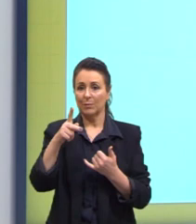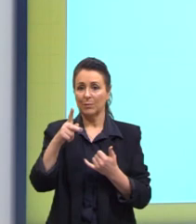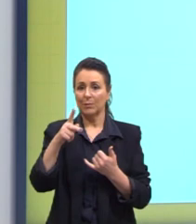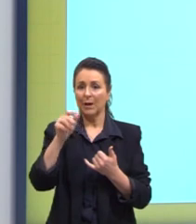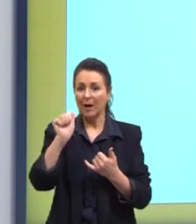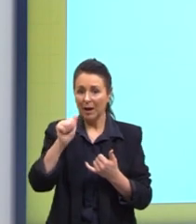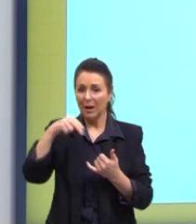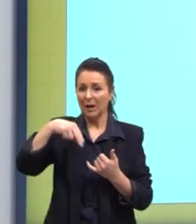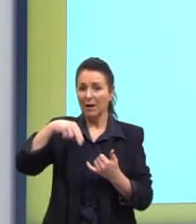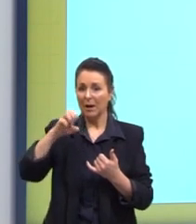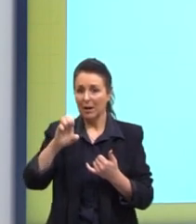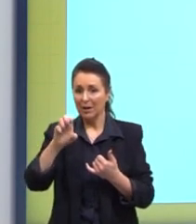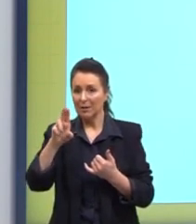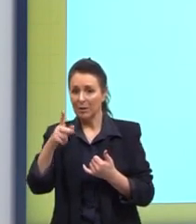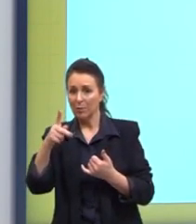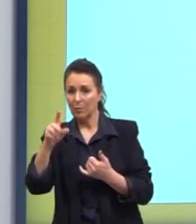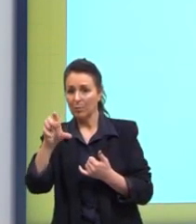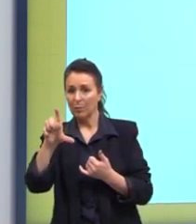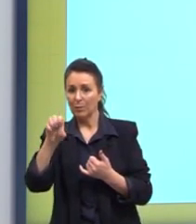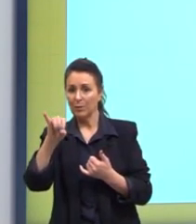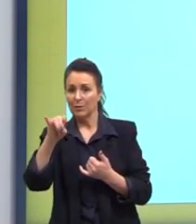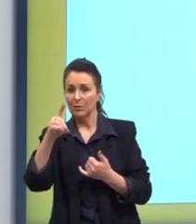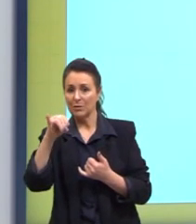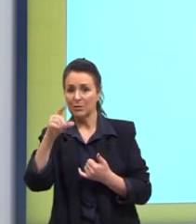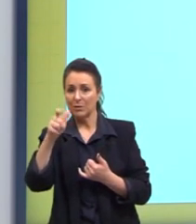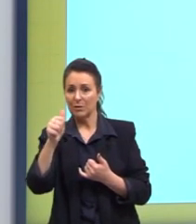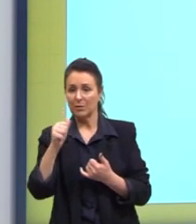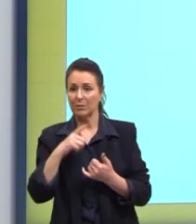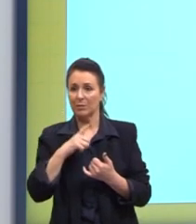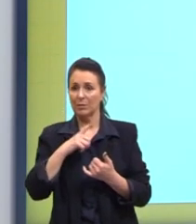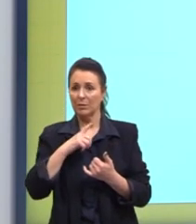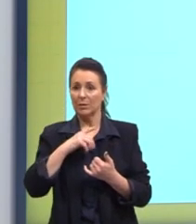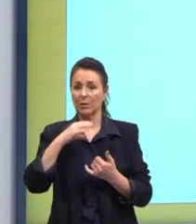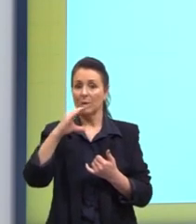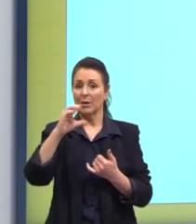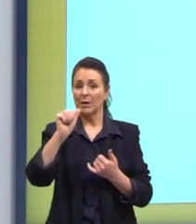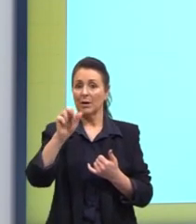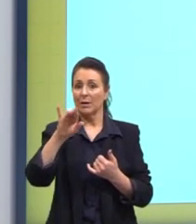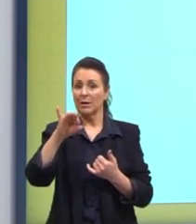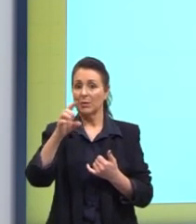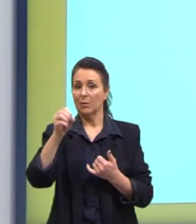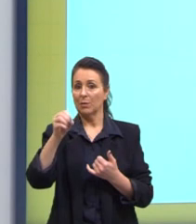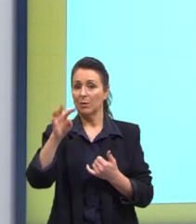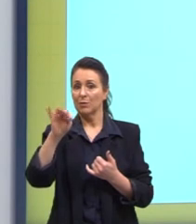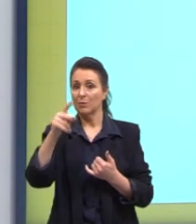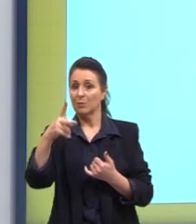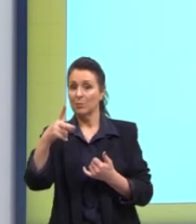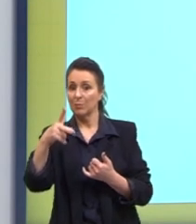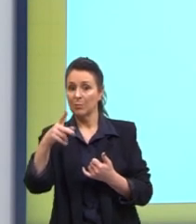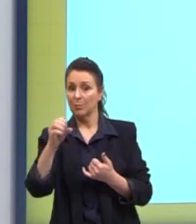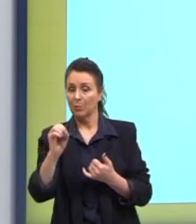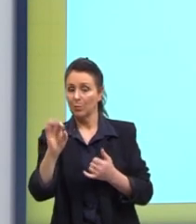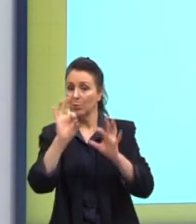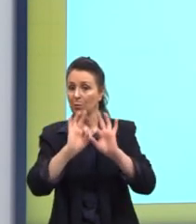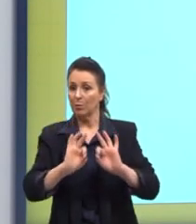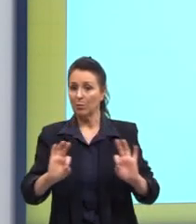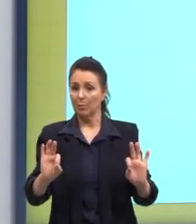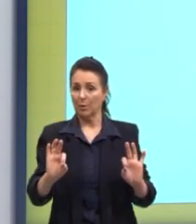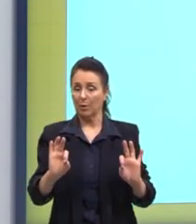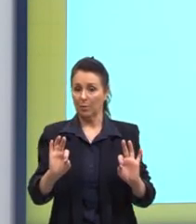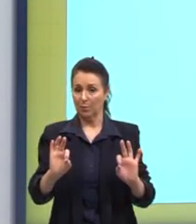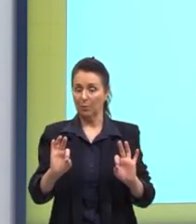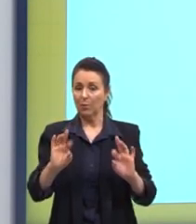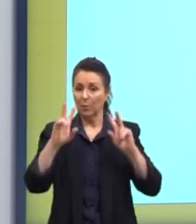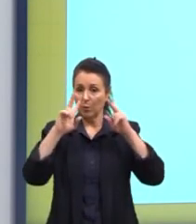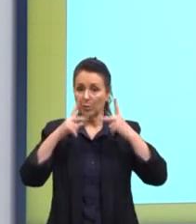neuploidias. Aqui temos um cariótipo normal no ser humano. Aqui nós